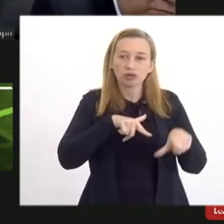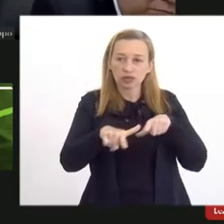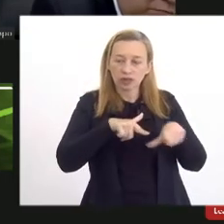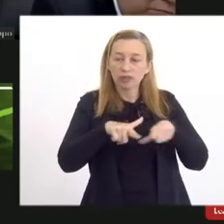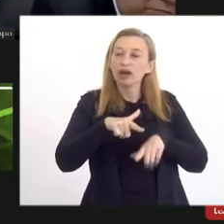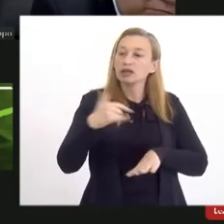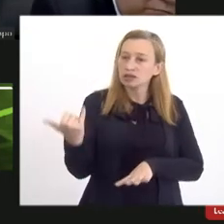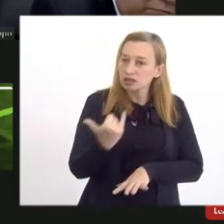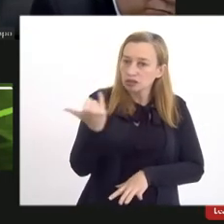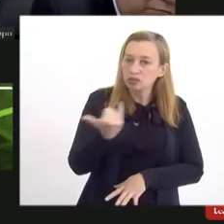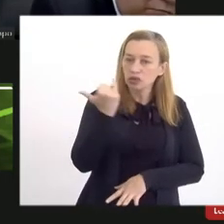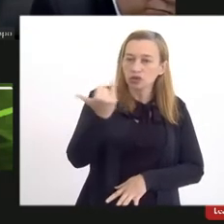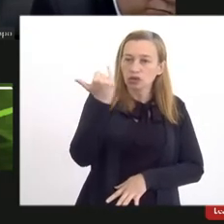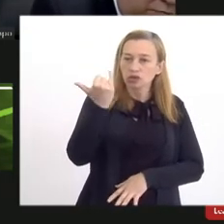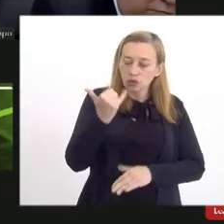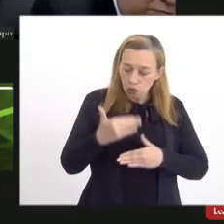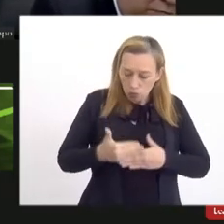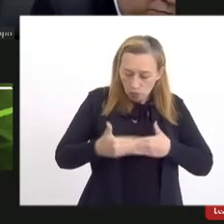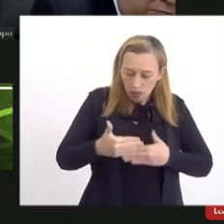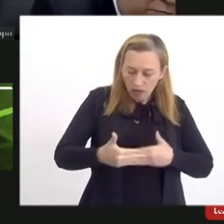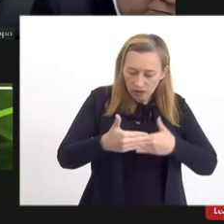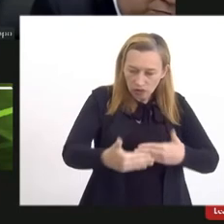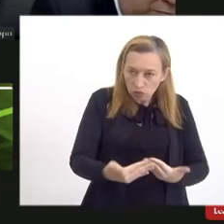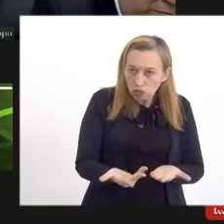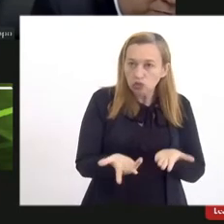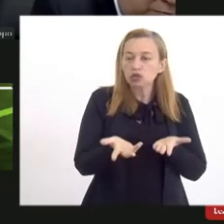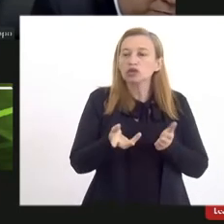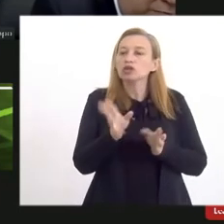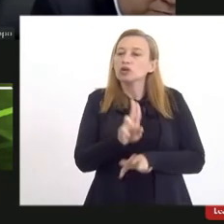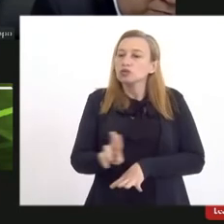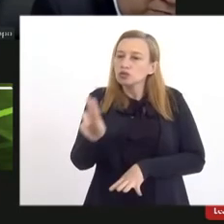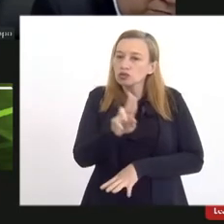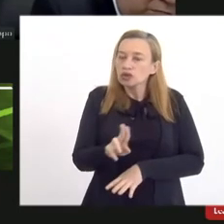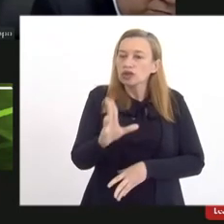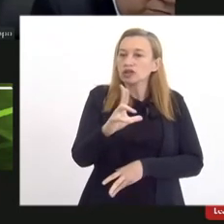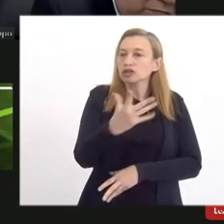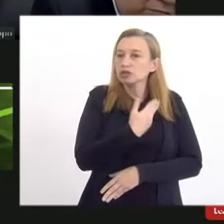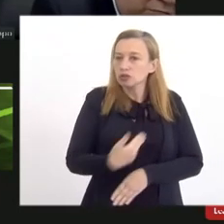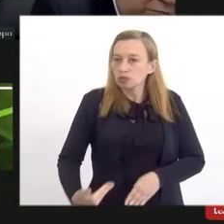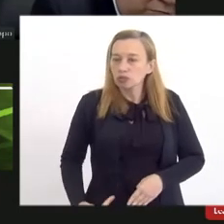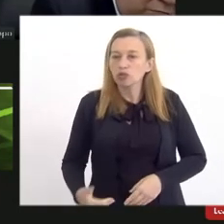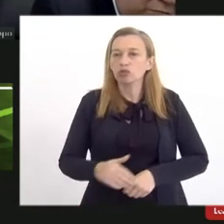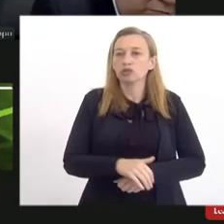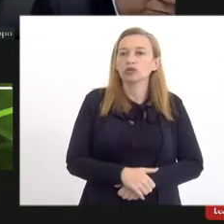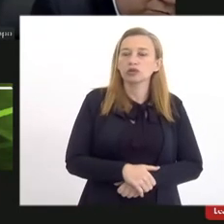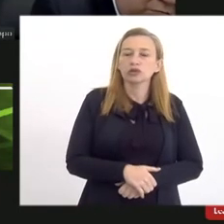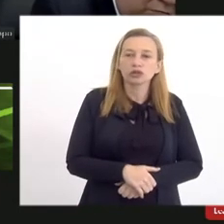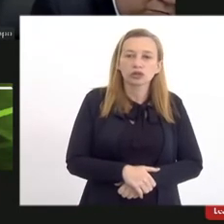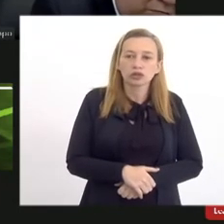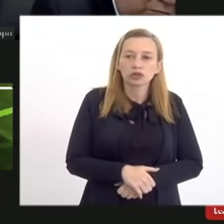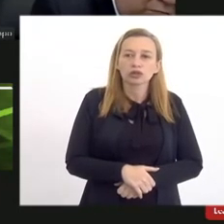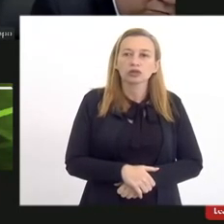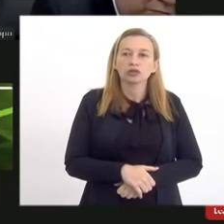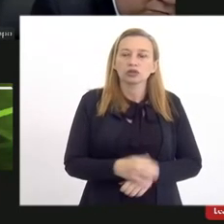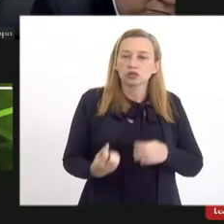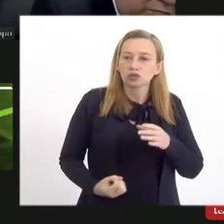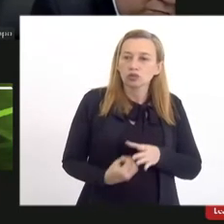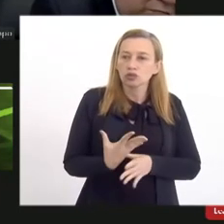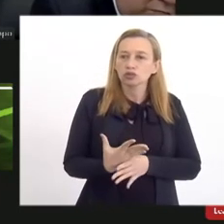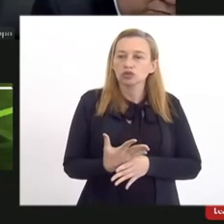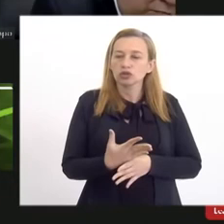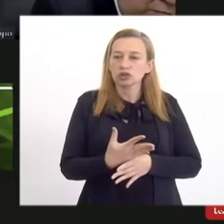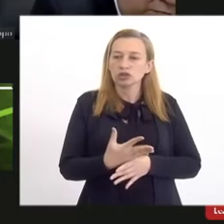importantes para o avanço da universidade pública e de um projeto de construção de bens